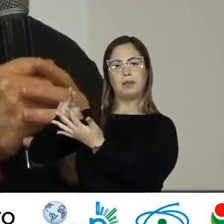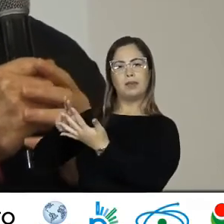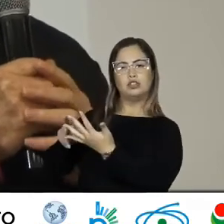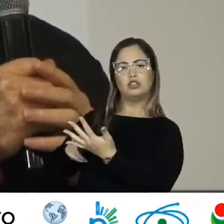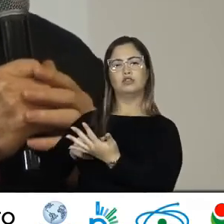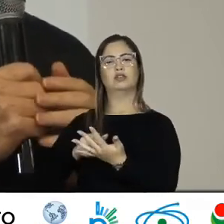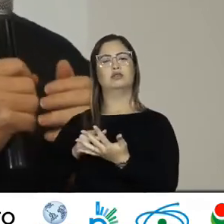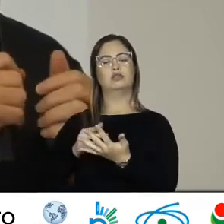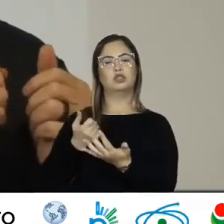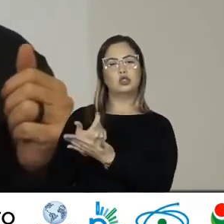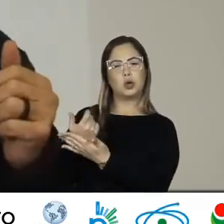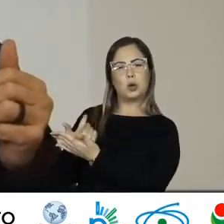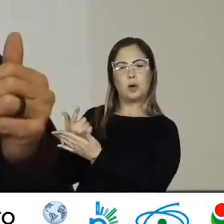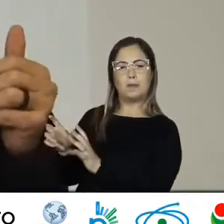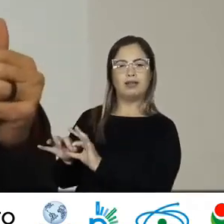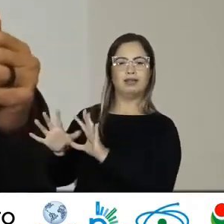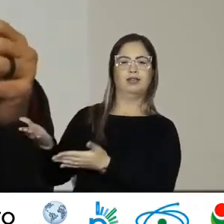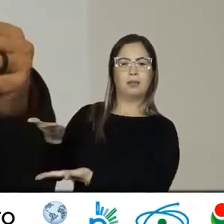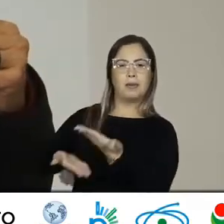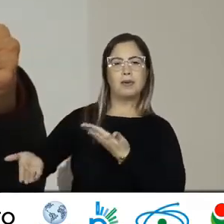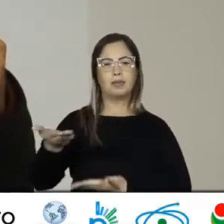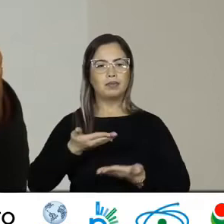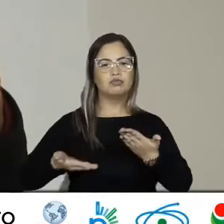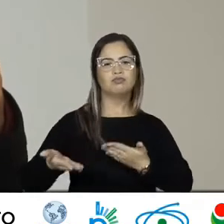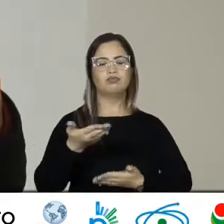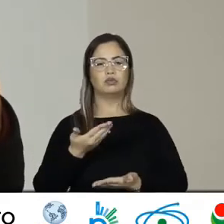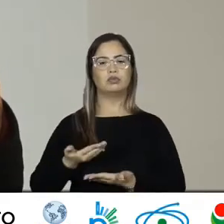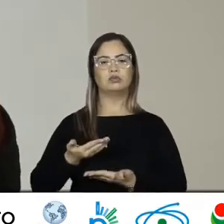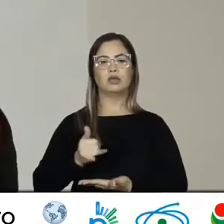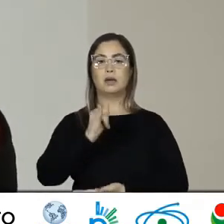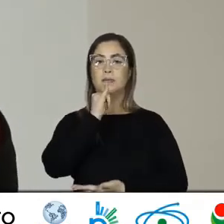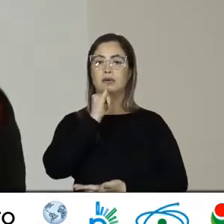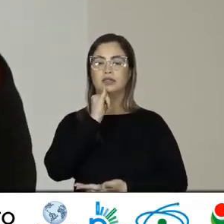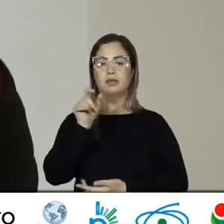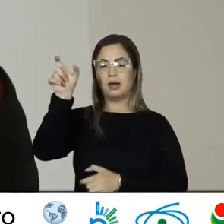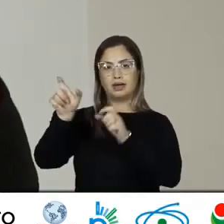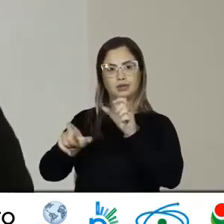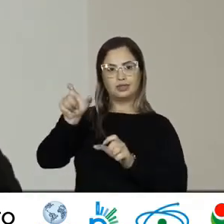As questões De individualidade E coletividade